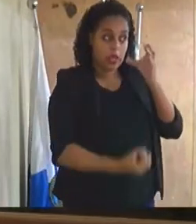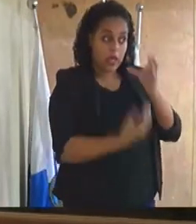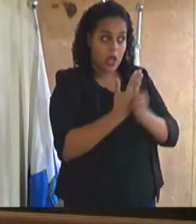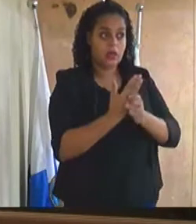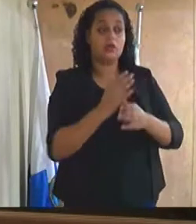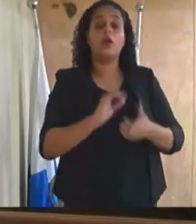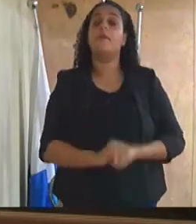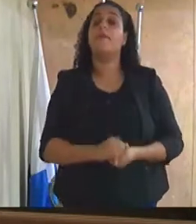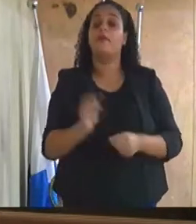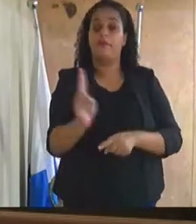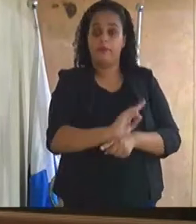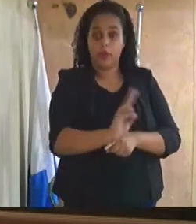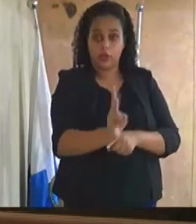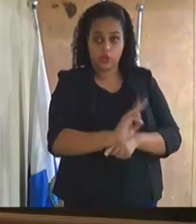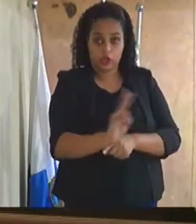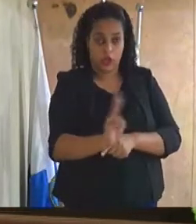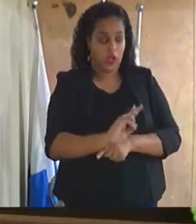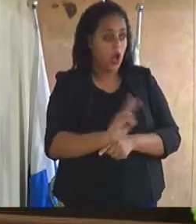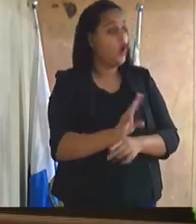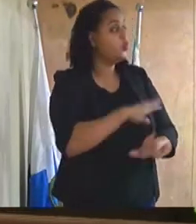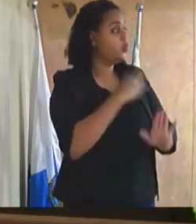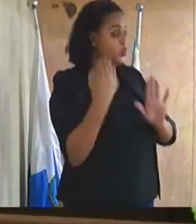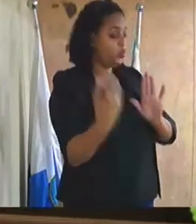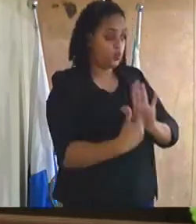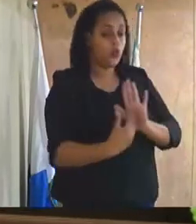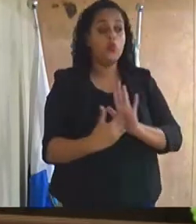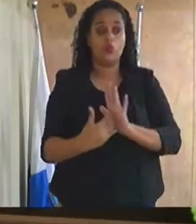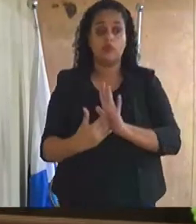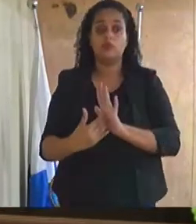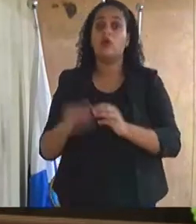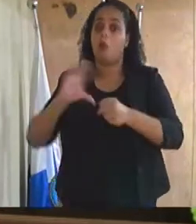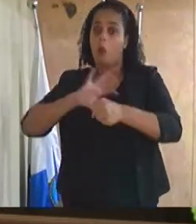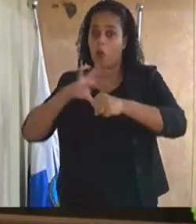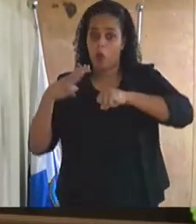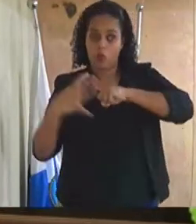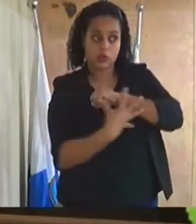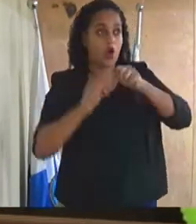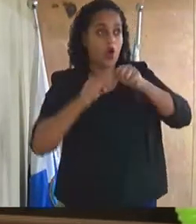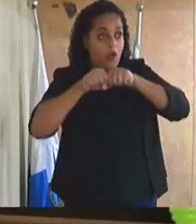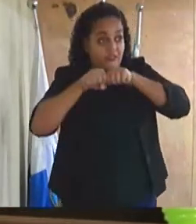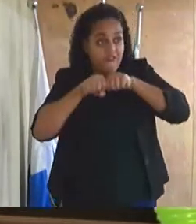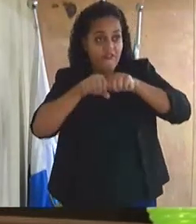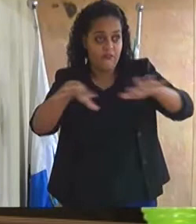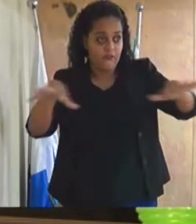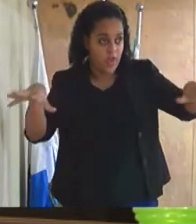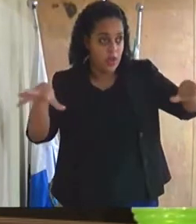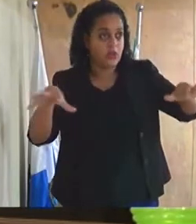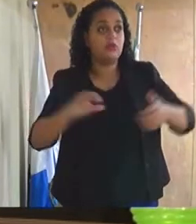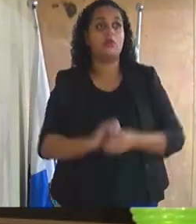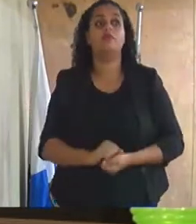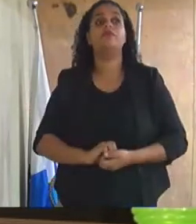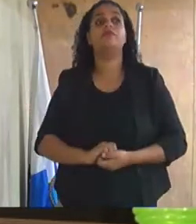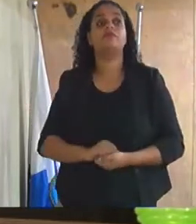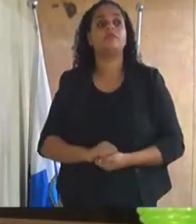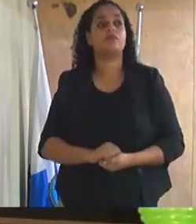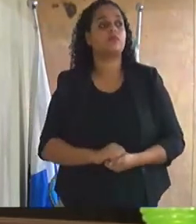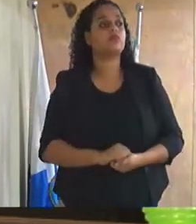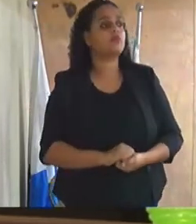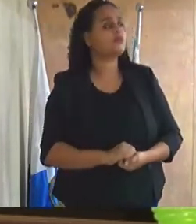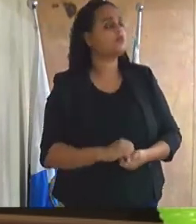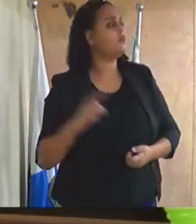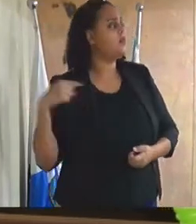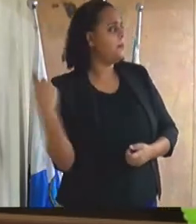para fiscalizar toda a questão dessa Covid, desse vírus aí. E essa comissão,